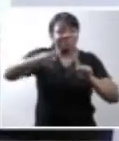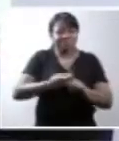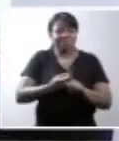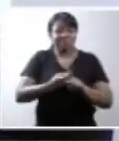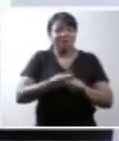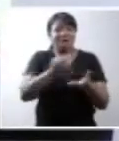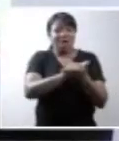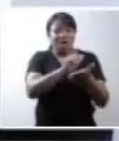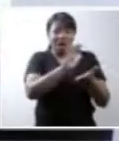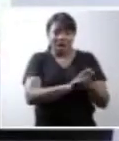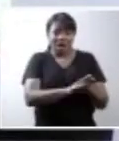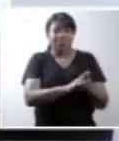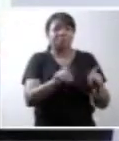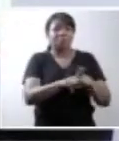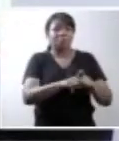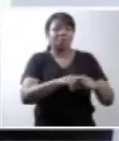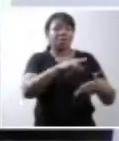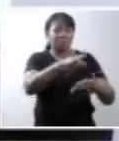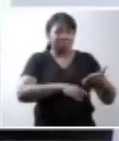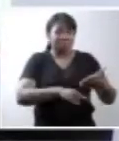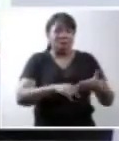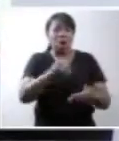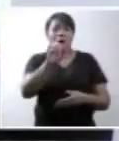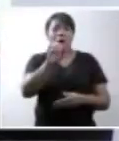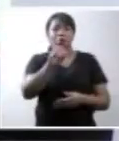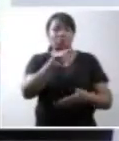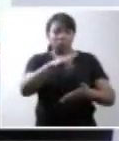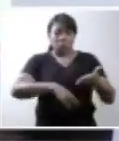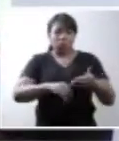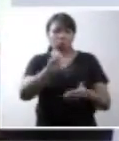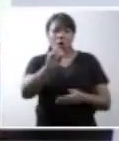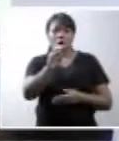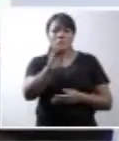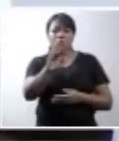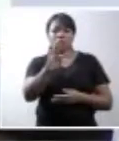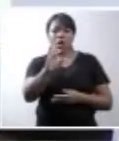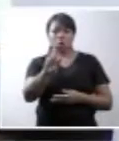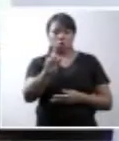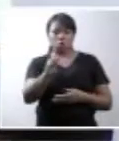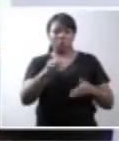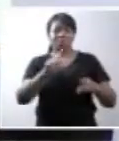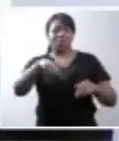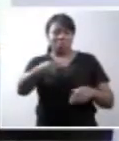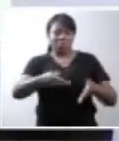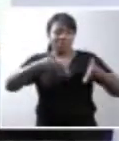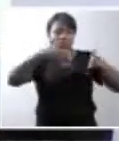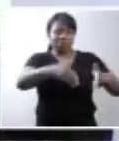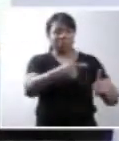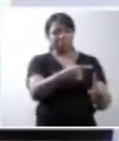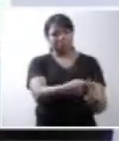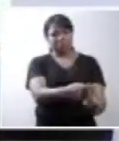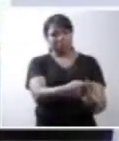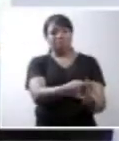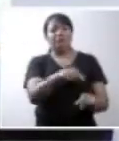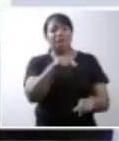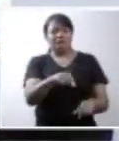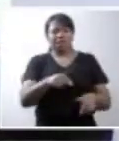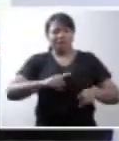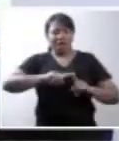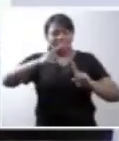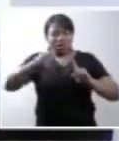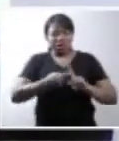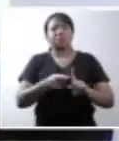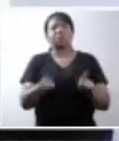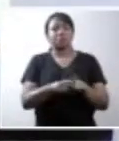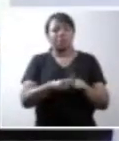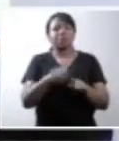registrar, fazer certidão de óbito e enterrar, horas depois de nascer. A gravidez de Michele